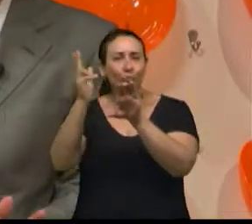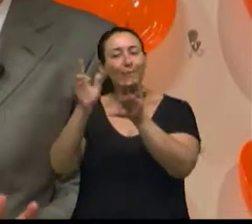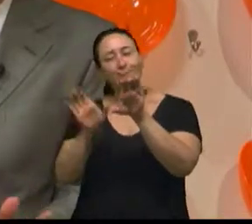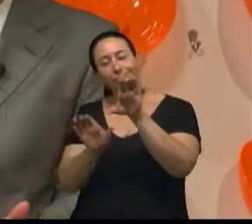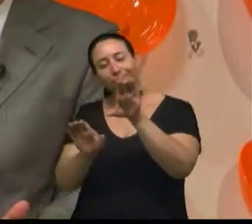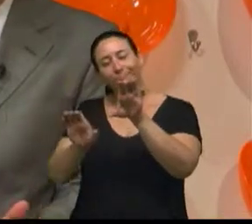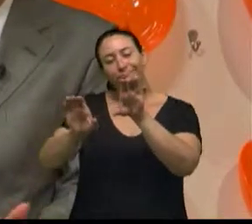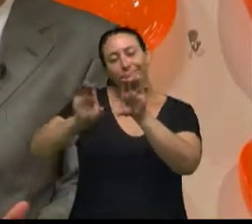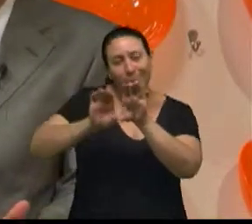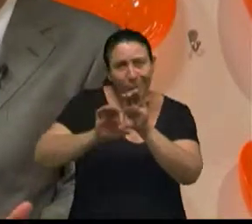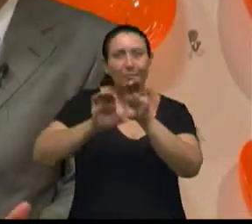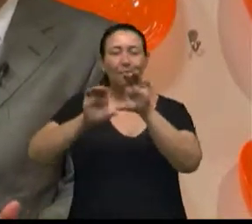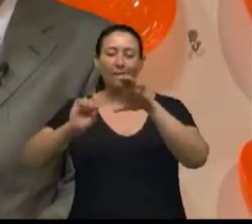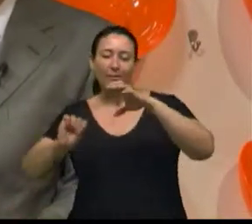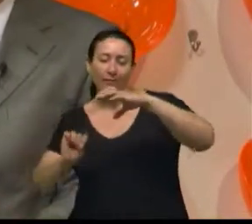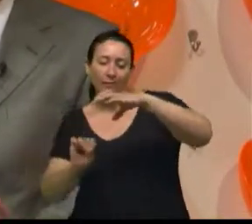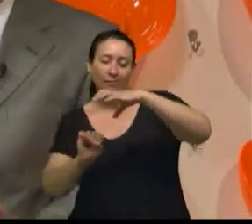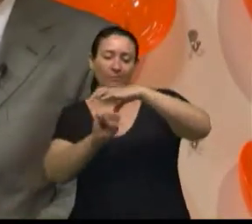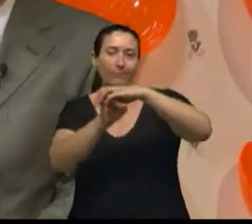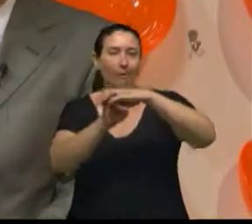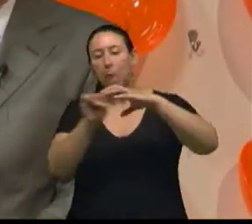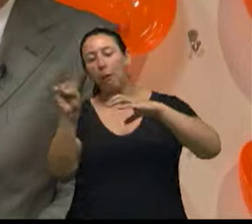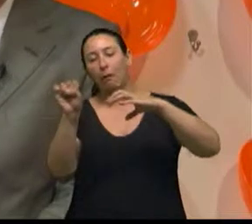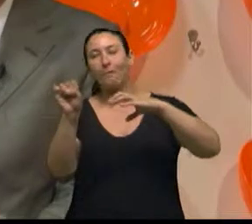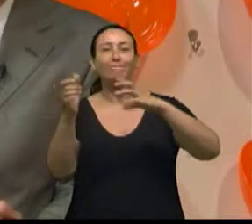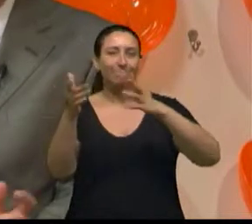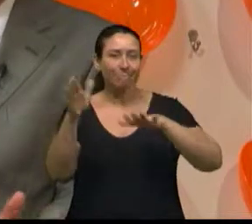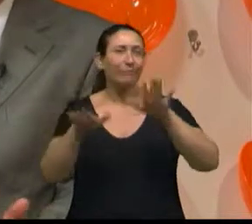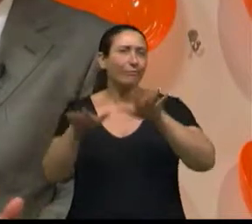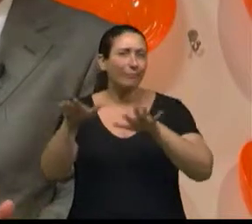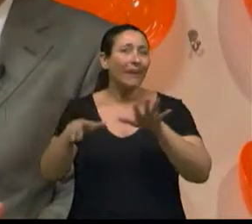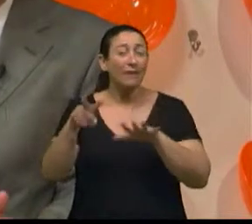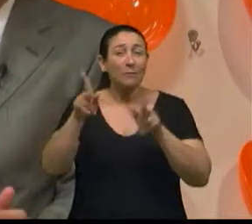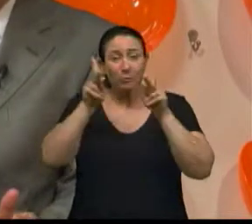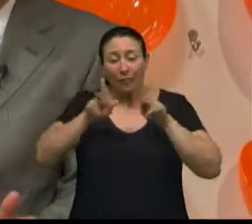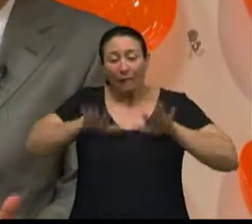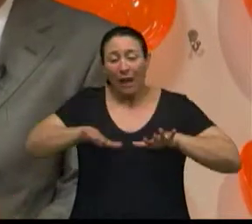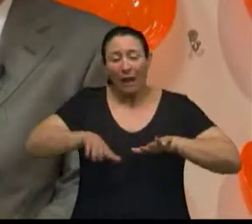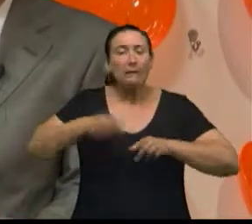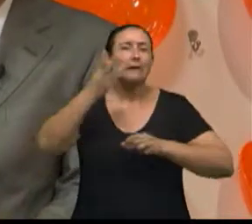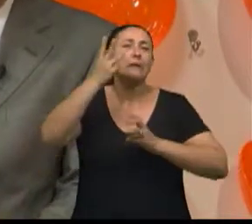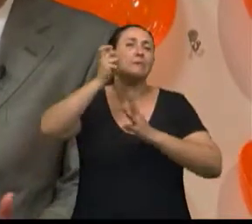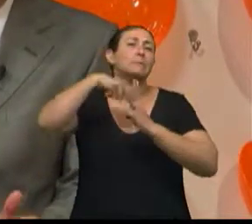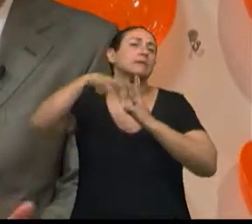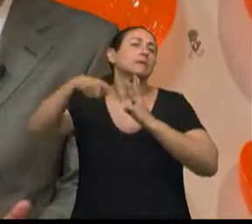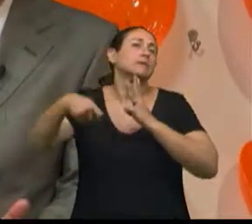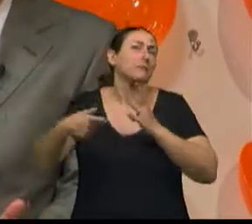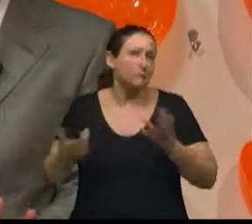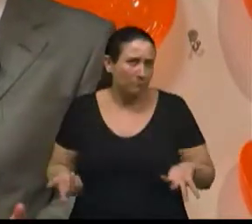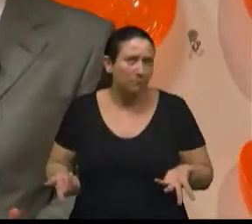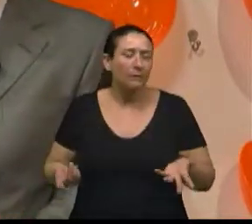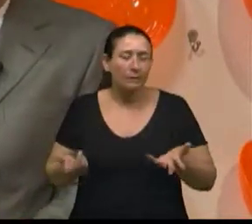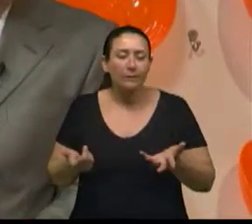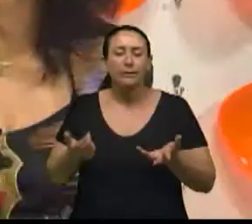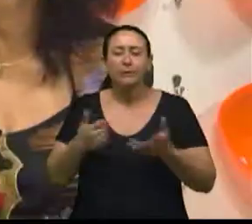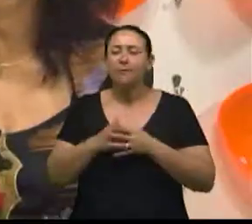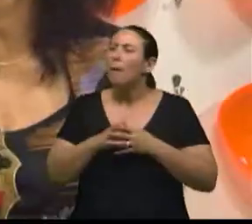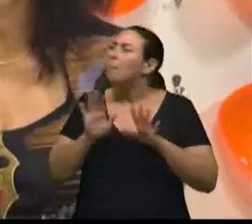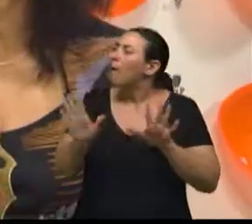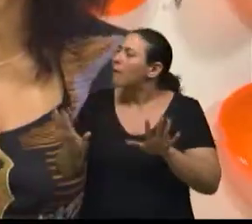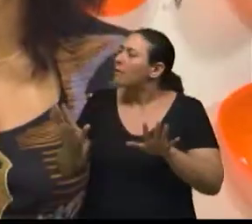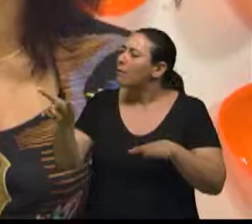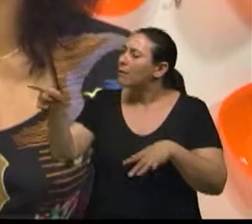ficar numa cama para consolidar seria três meses. Então, não tem condições. Essa pessoa estaria inválida. Tá, mas e a